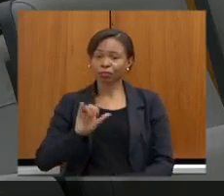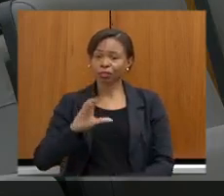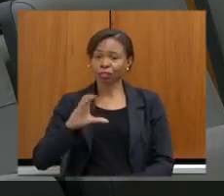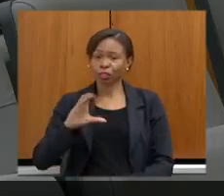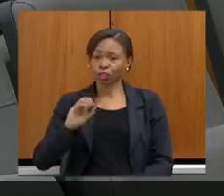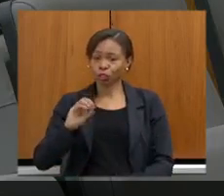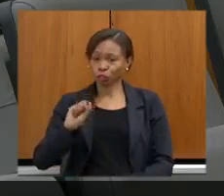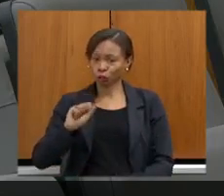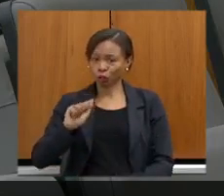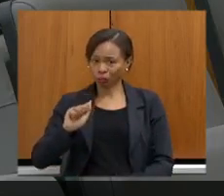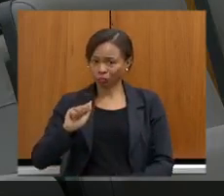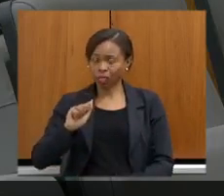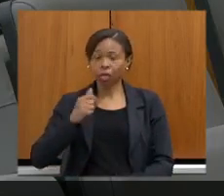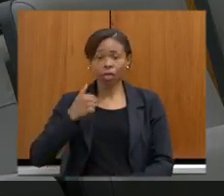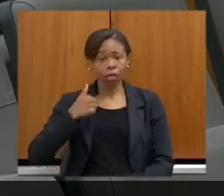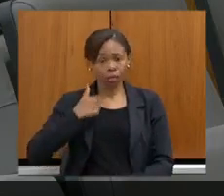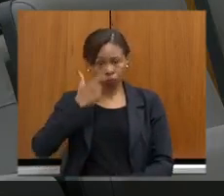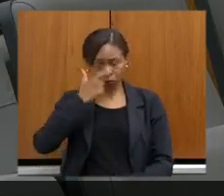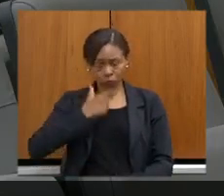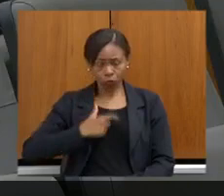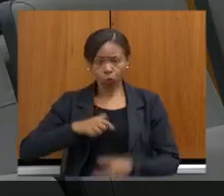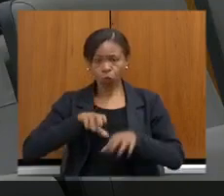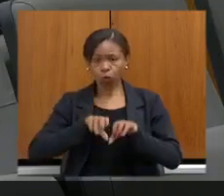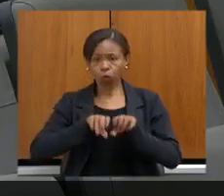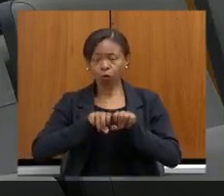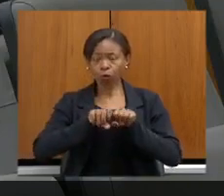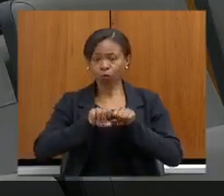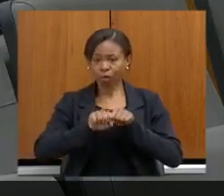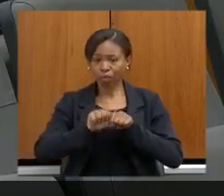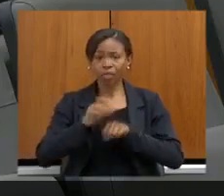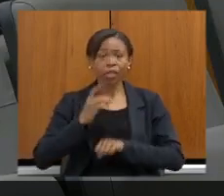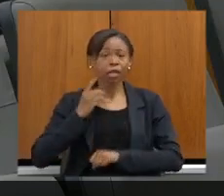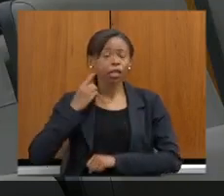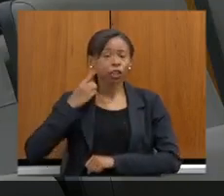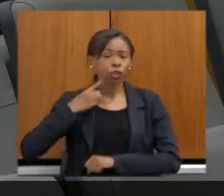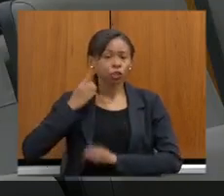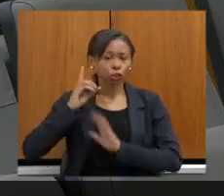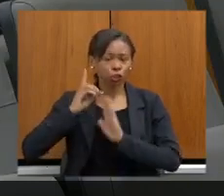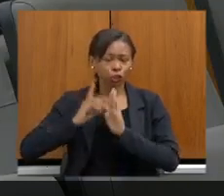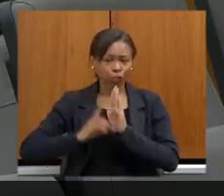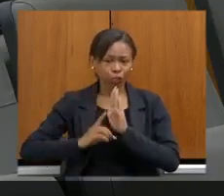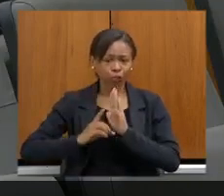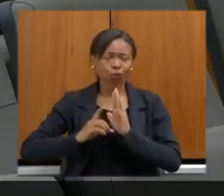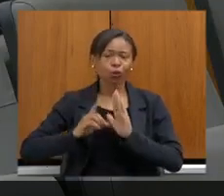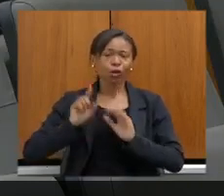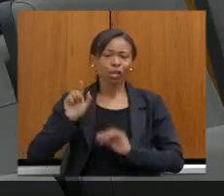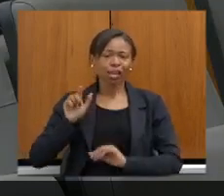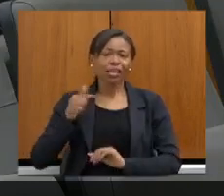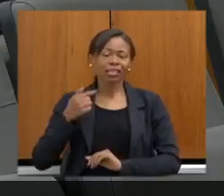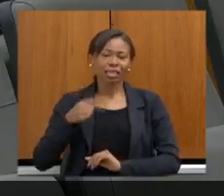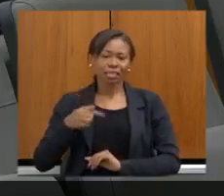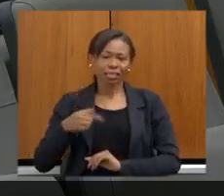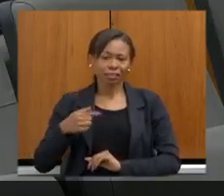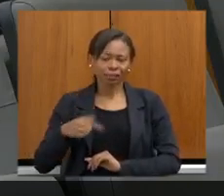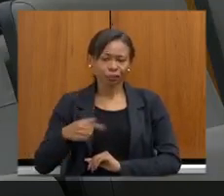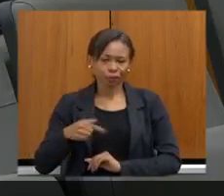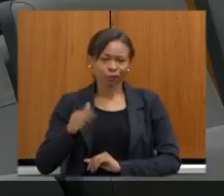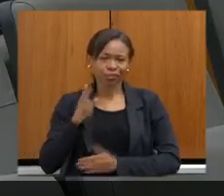pela Universidade Federal de Sete Lagoas, sou filho de um advogado